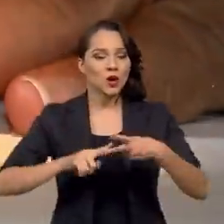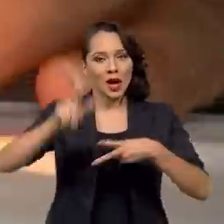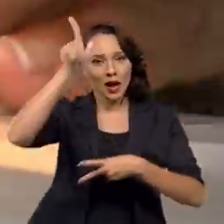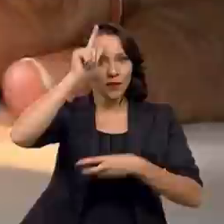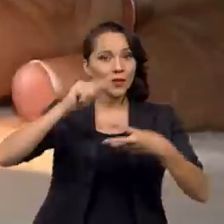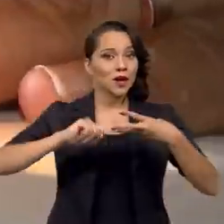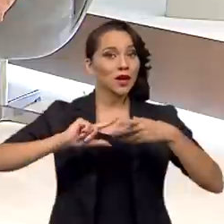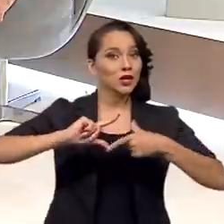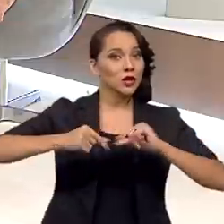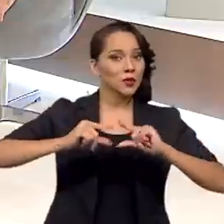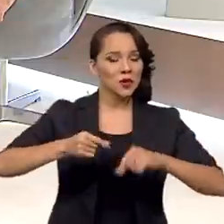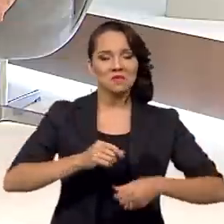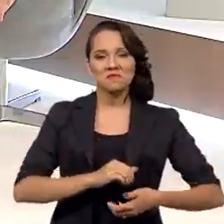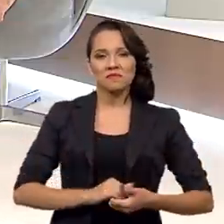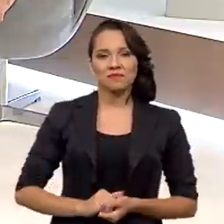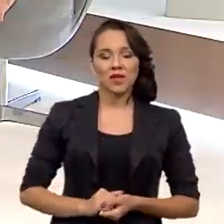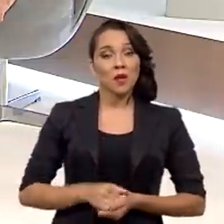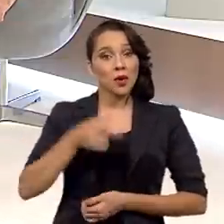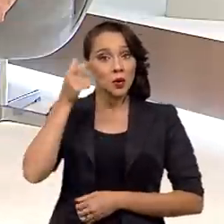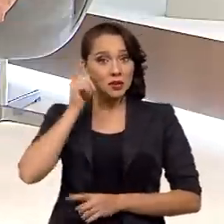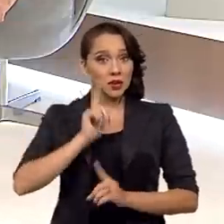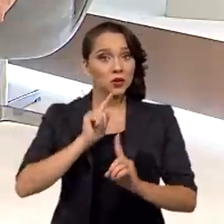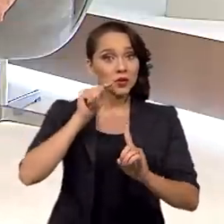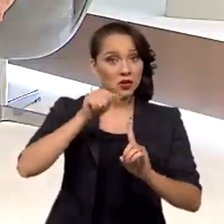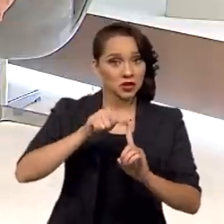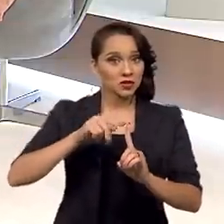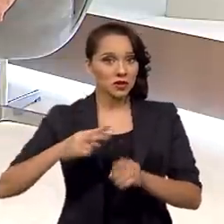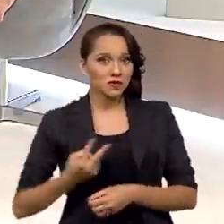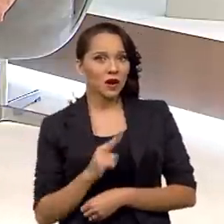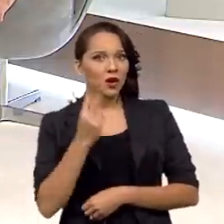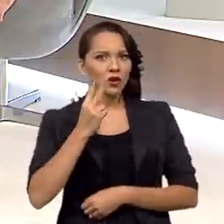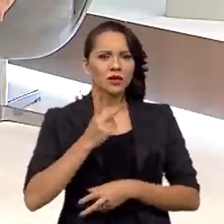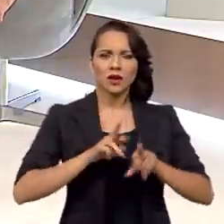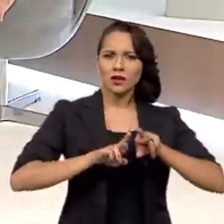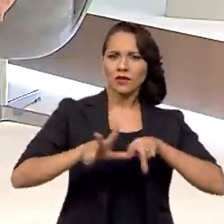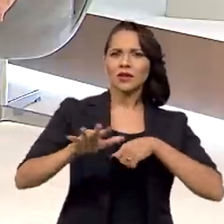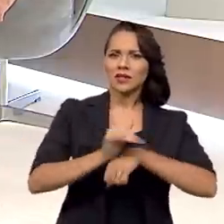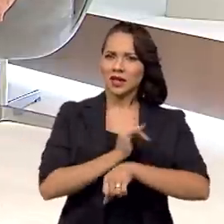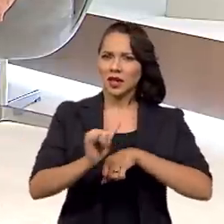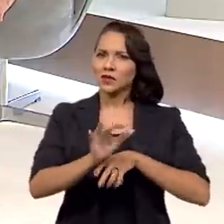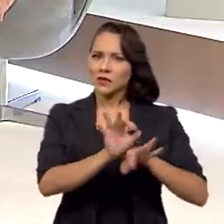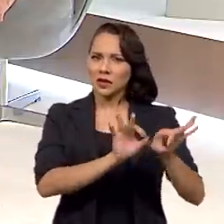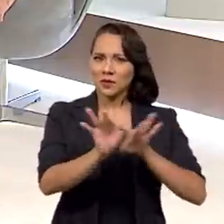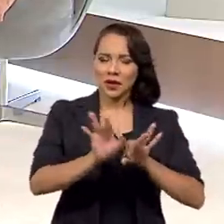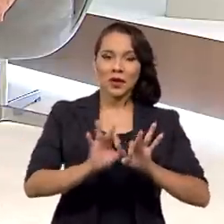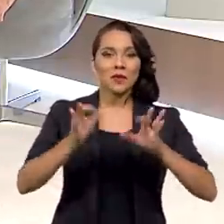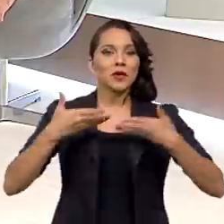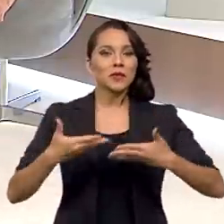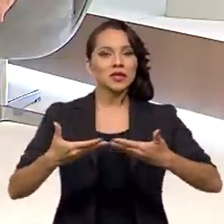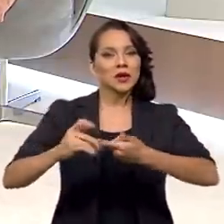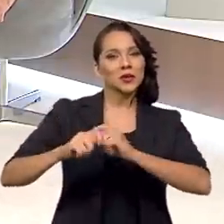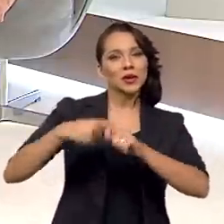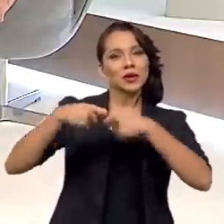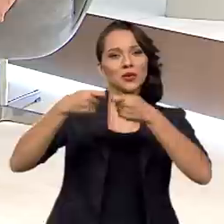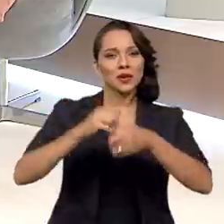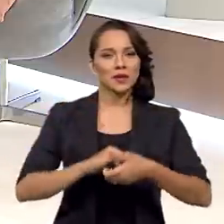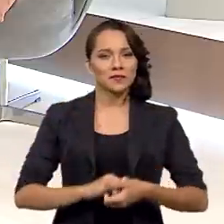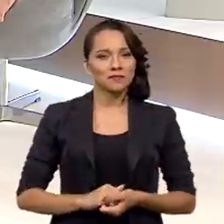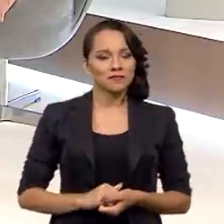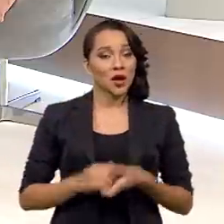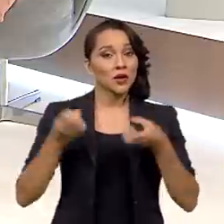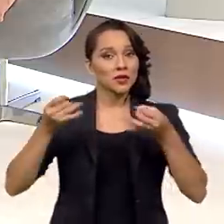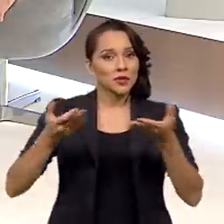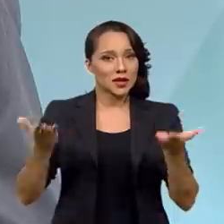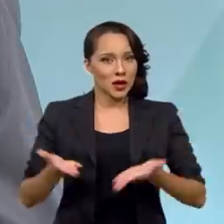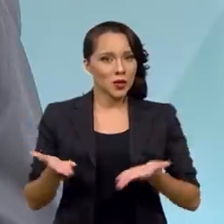e Japão. Para atingir esses valores, várias ações foram realizadas pelo Ministério da Economia. É o que